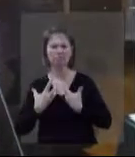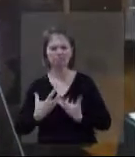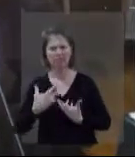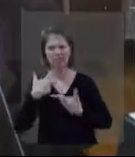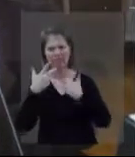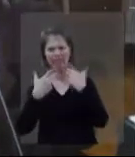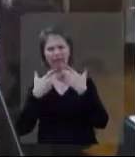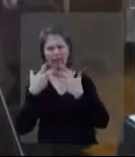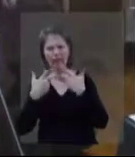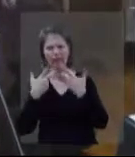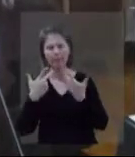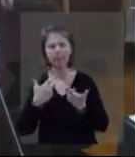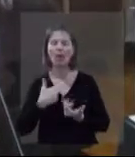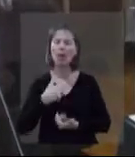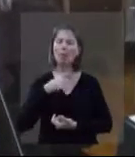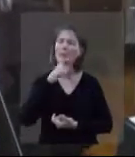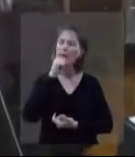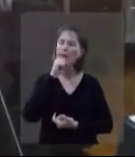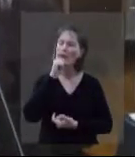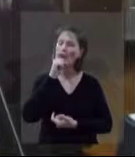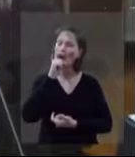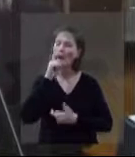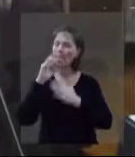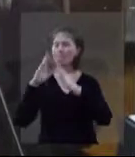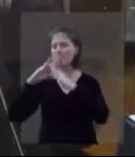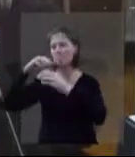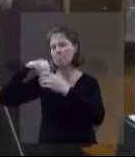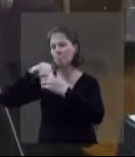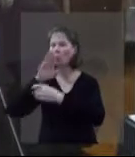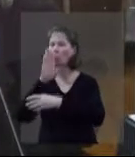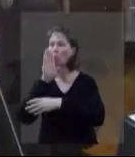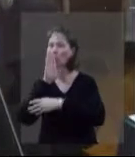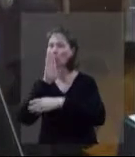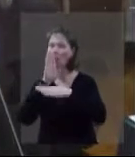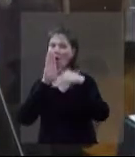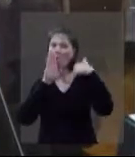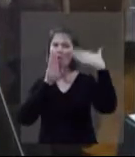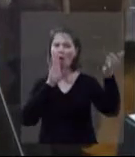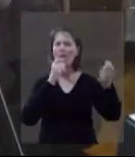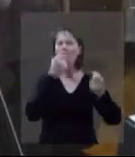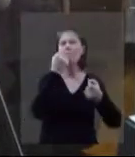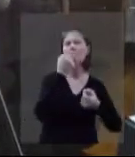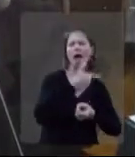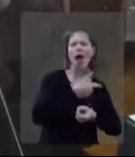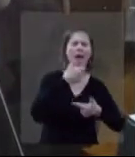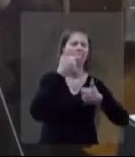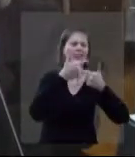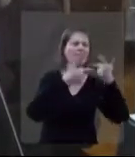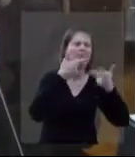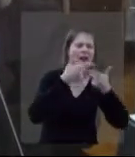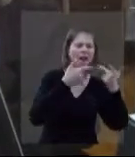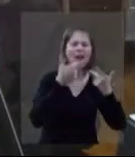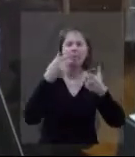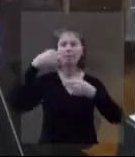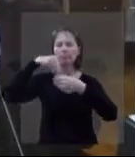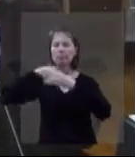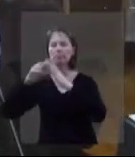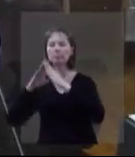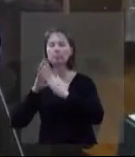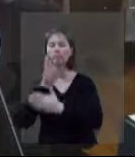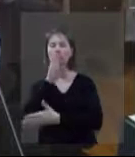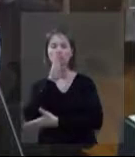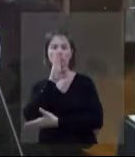saliva, né, de novo, eu não sei. Então meu pai em casa, o pessoal aí, ele era bem humorado, então o pessoal achava que em casa ele era o mesmo palhação da rua.